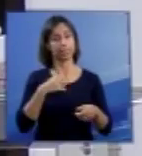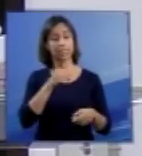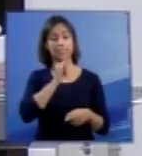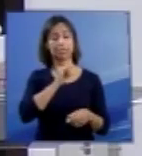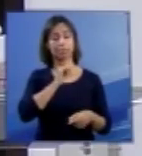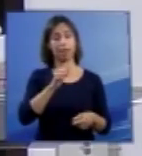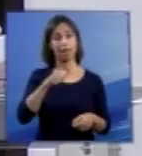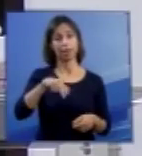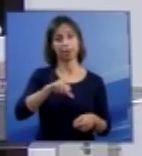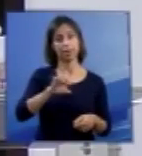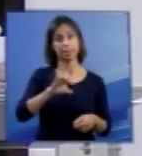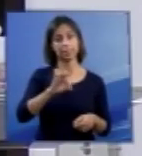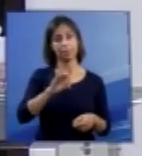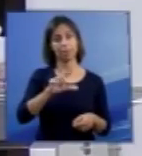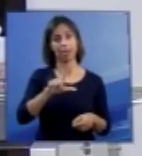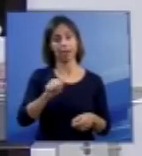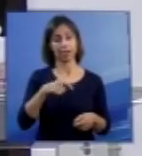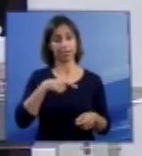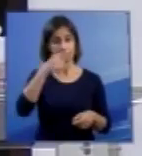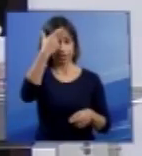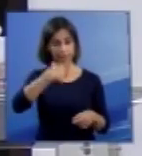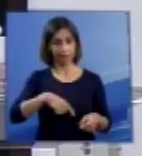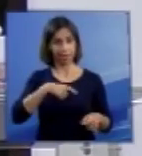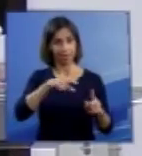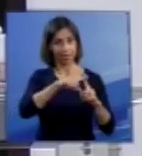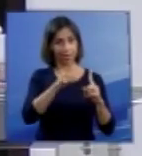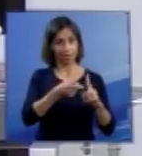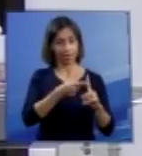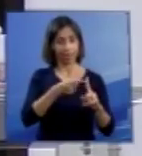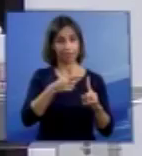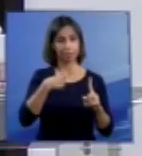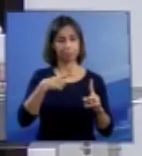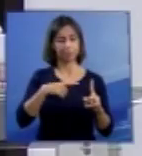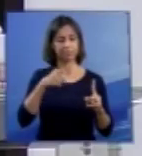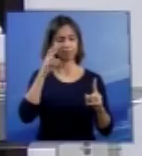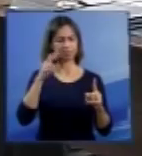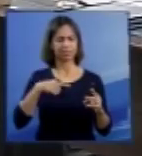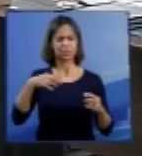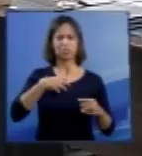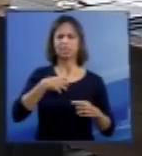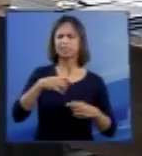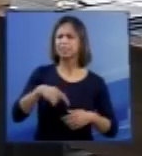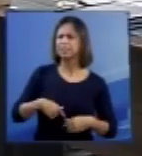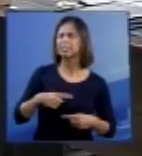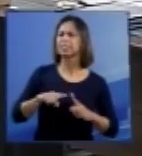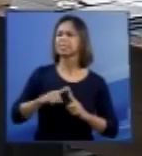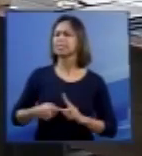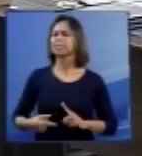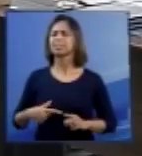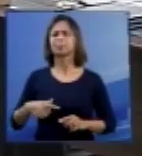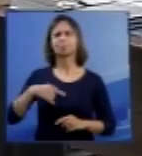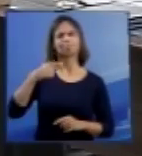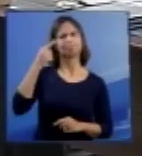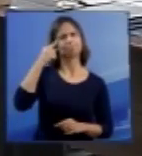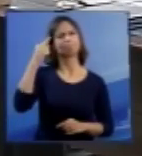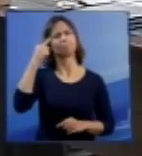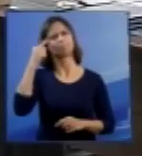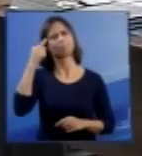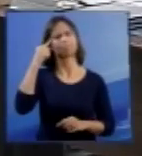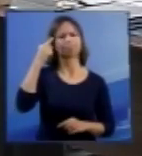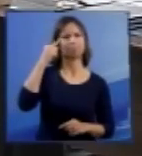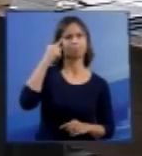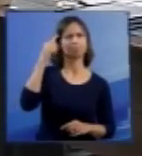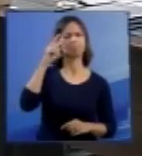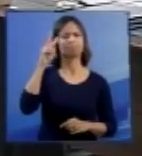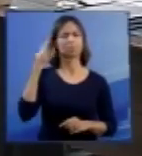diz ele, a gestante convive diuturnamente com a triste realidade e a lembrança ininterrupta do feto dentro